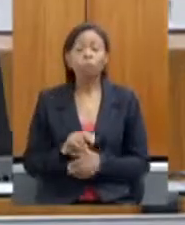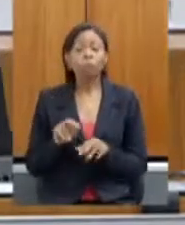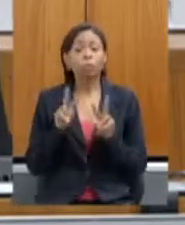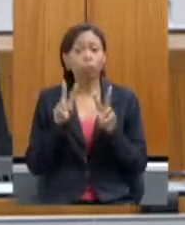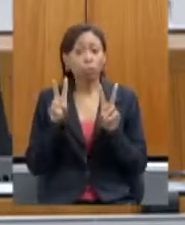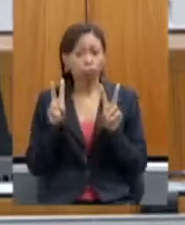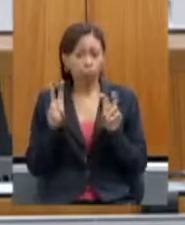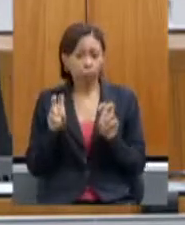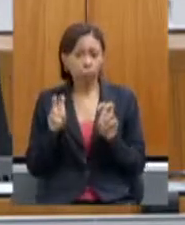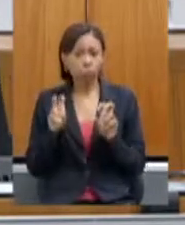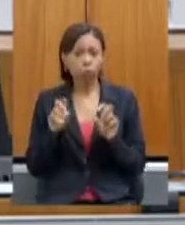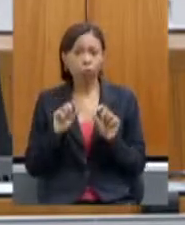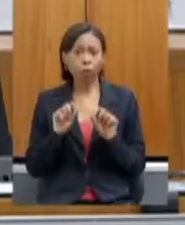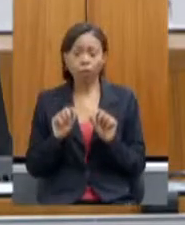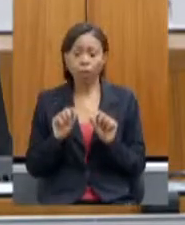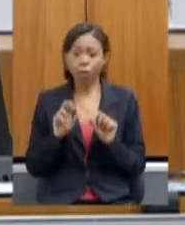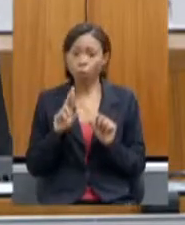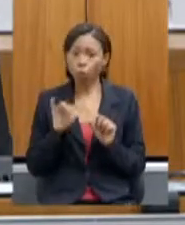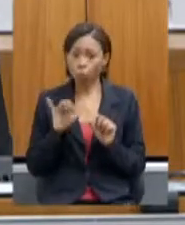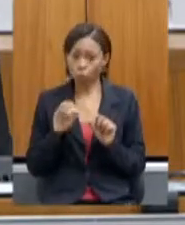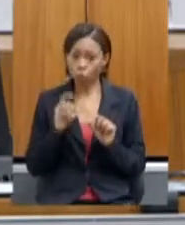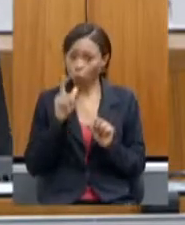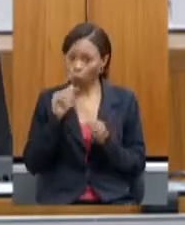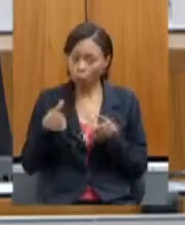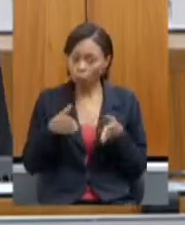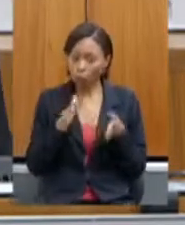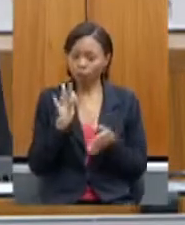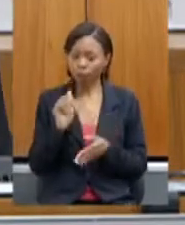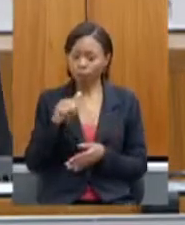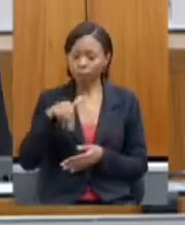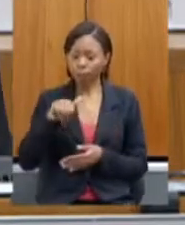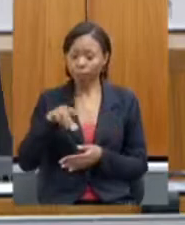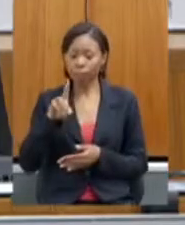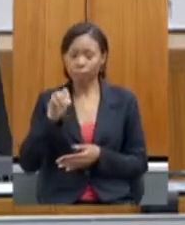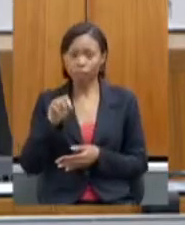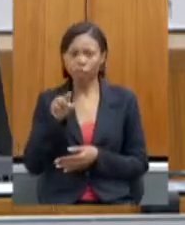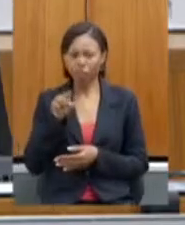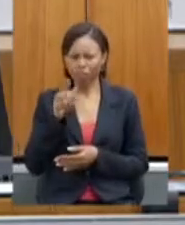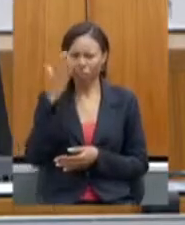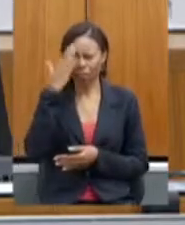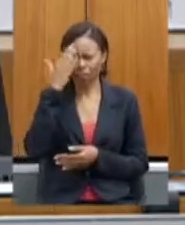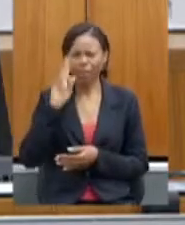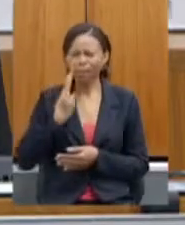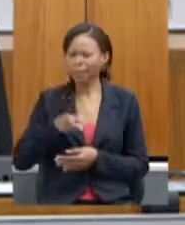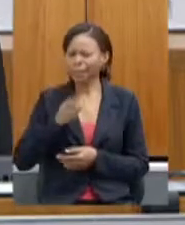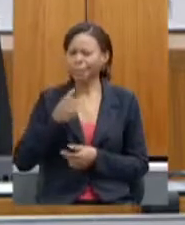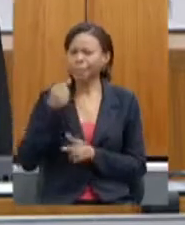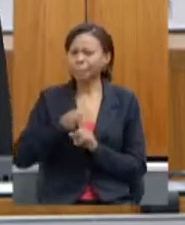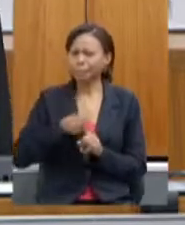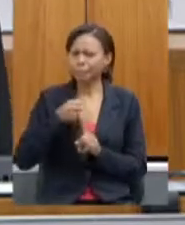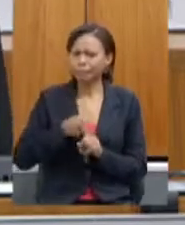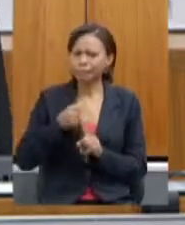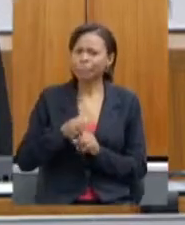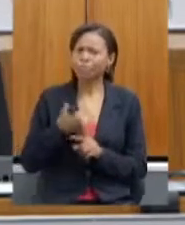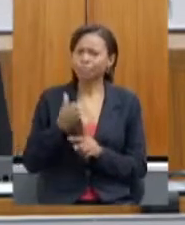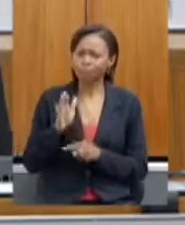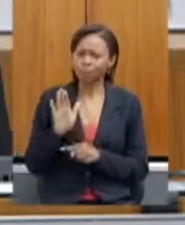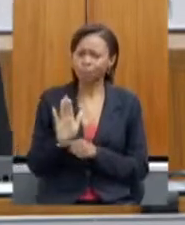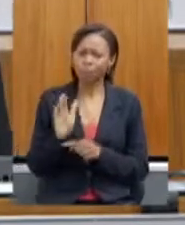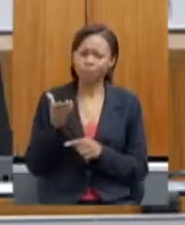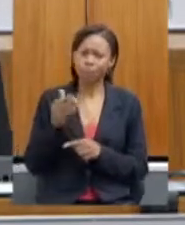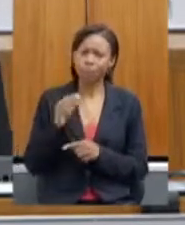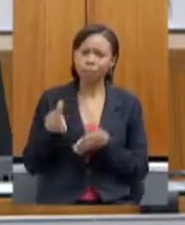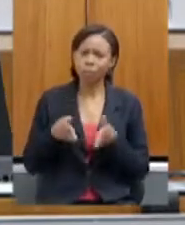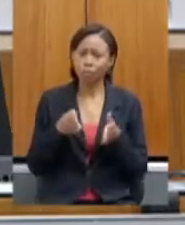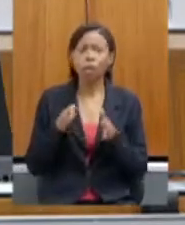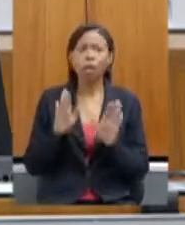ao Rio Fanado, que o senhor sabe, a gente sempre luta por ele, nós conseguimos, eu acho que, identificar